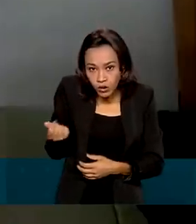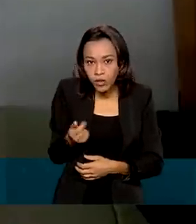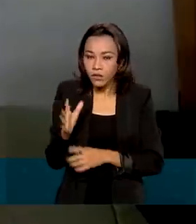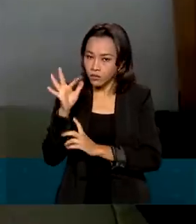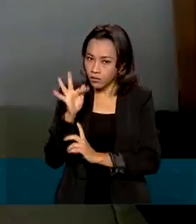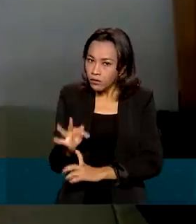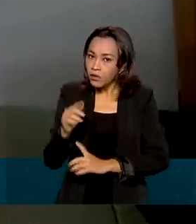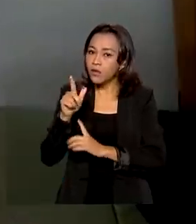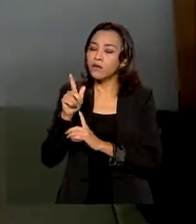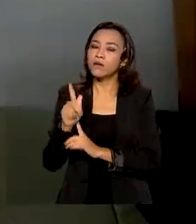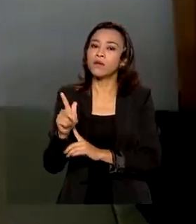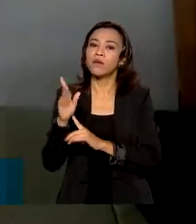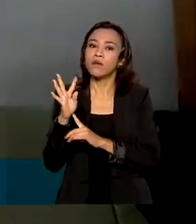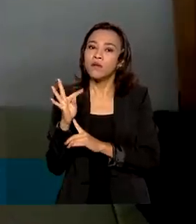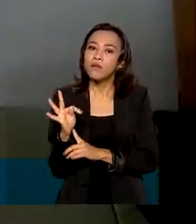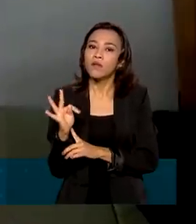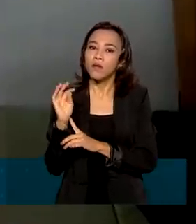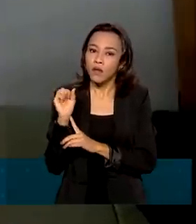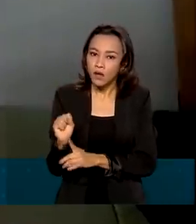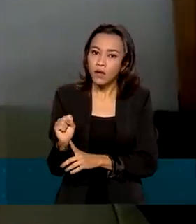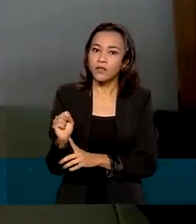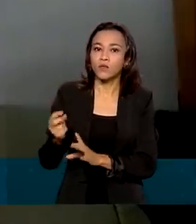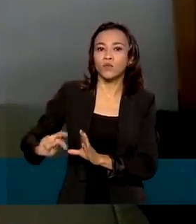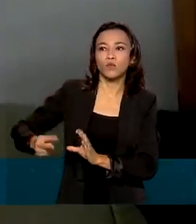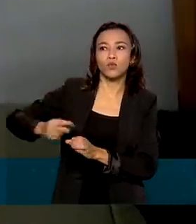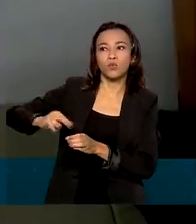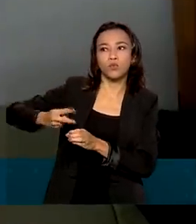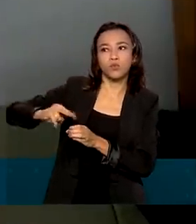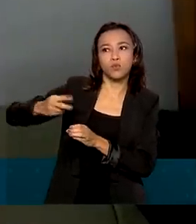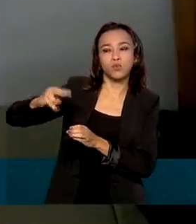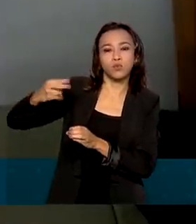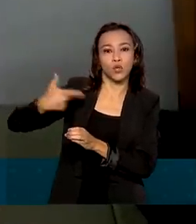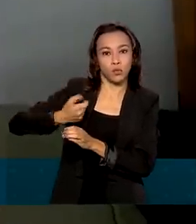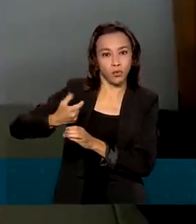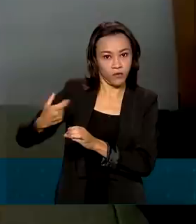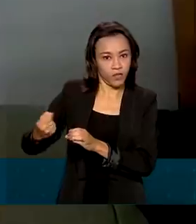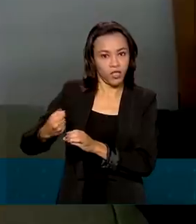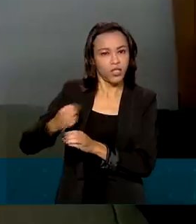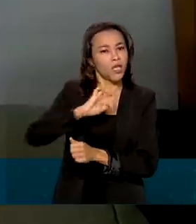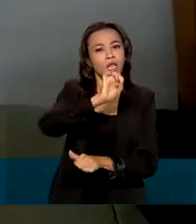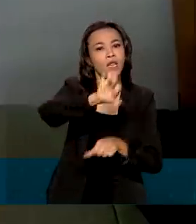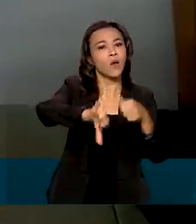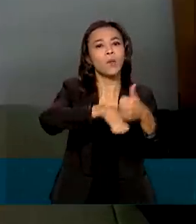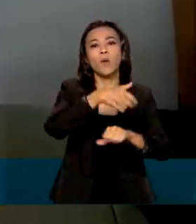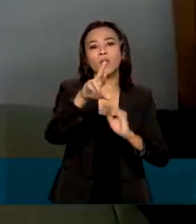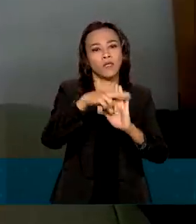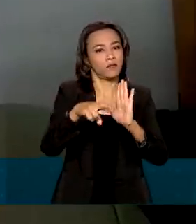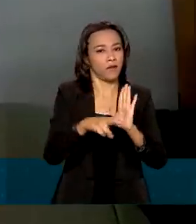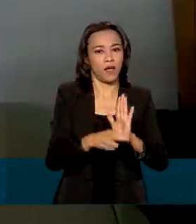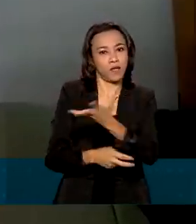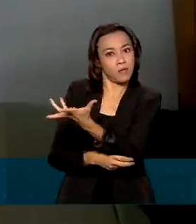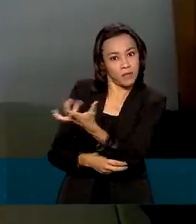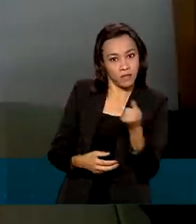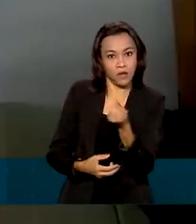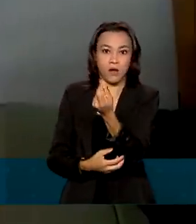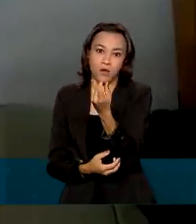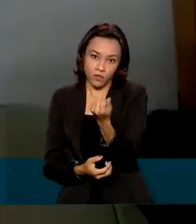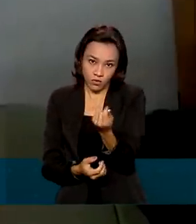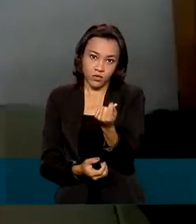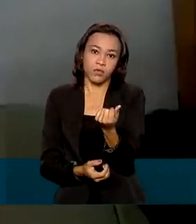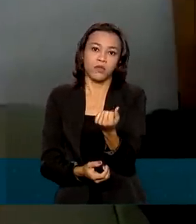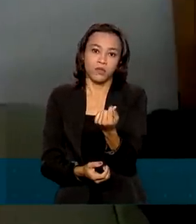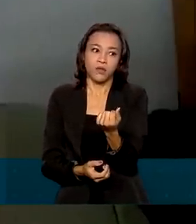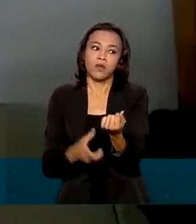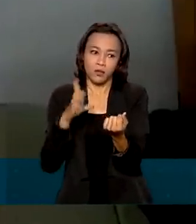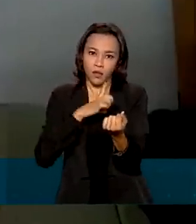obtidos em 2020 não altera as regras para o saque dos valores que o